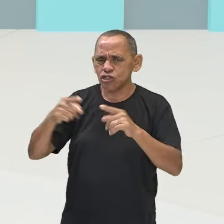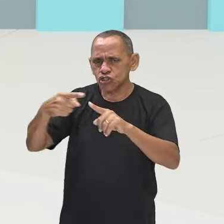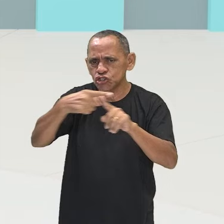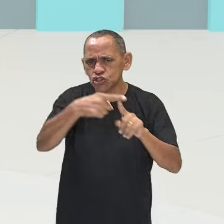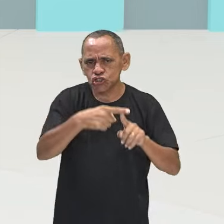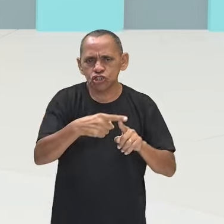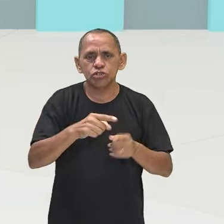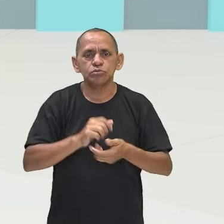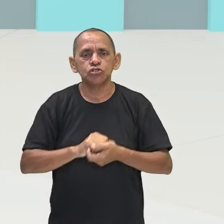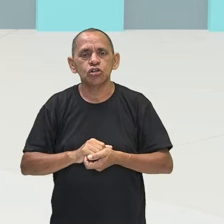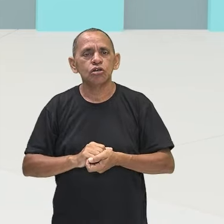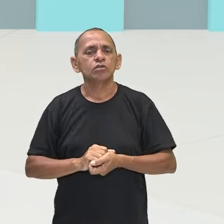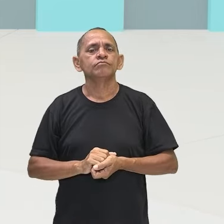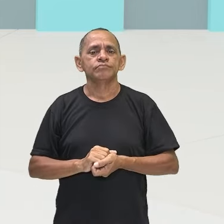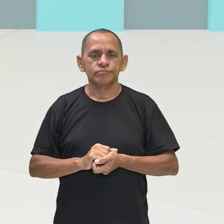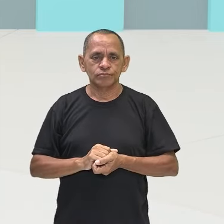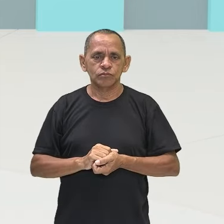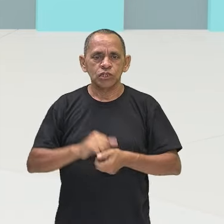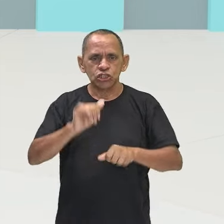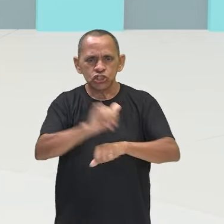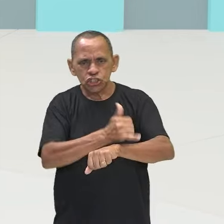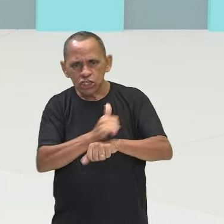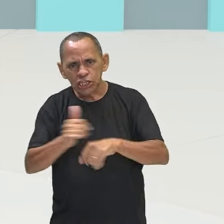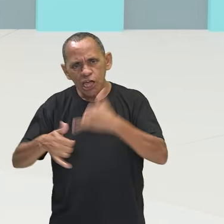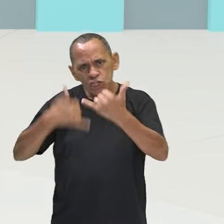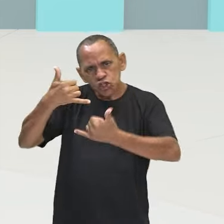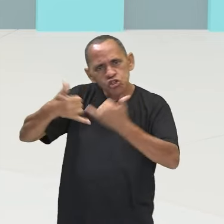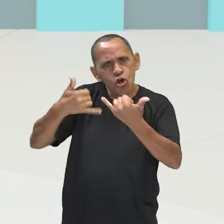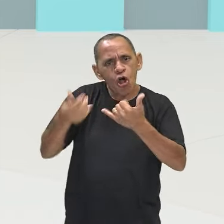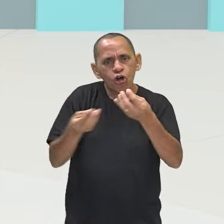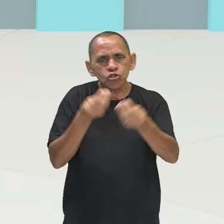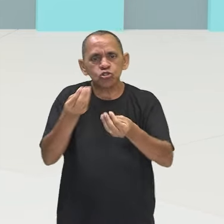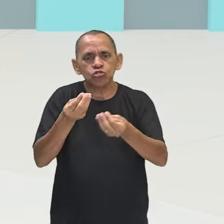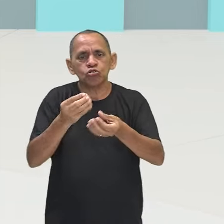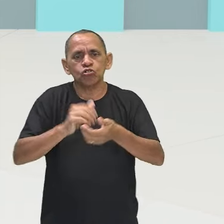então, tudo isso faz parte do universo juvenil, os jogos,